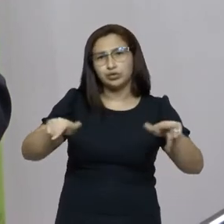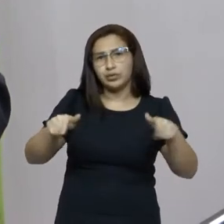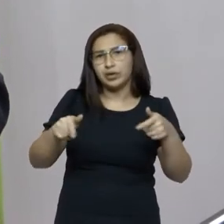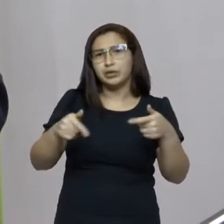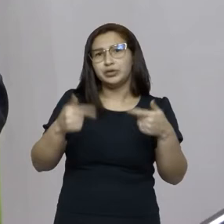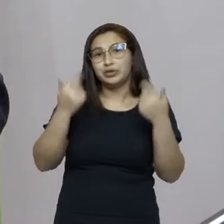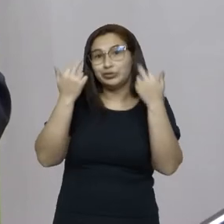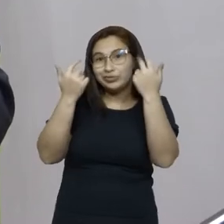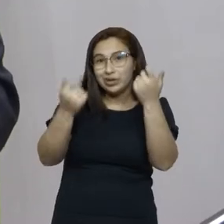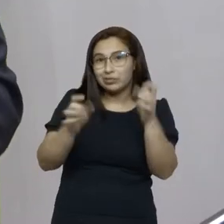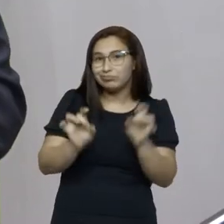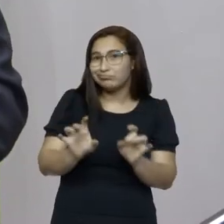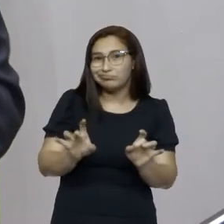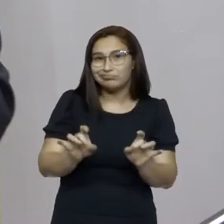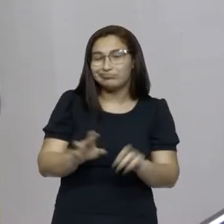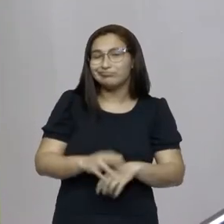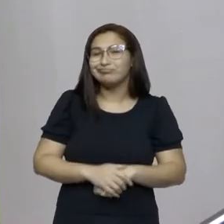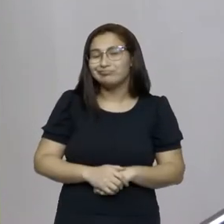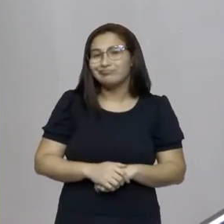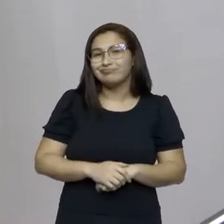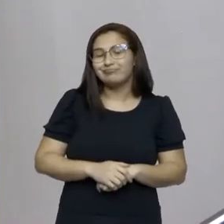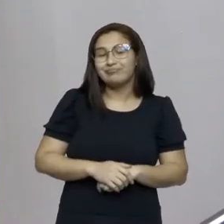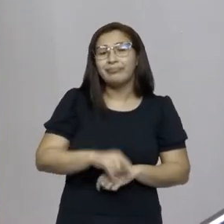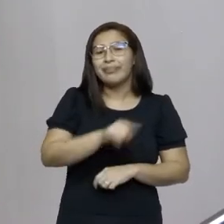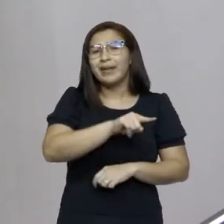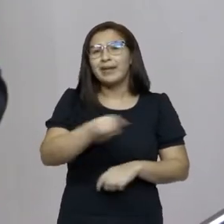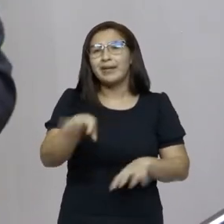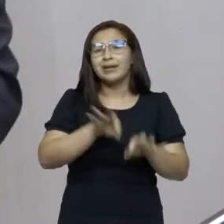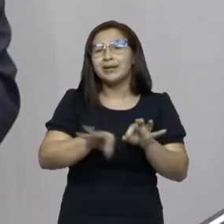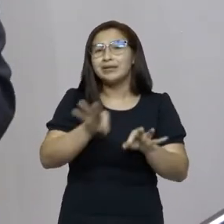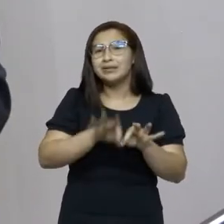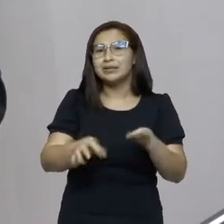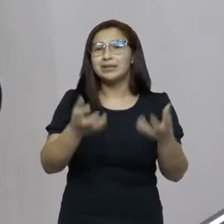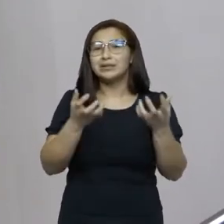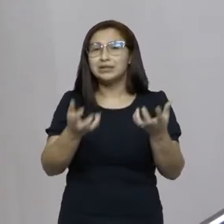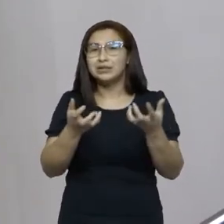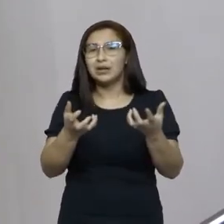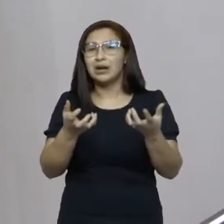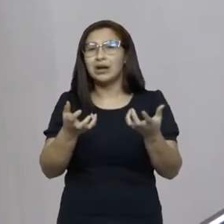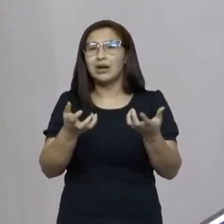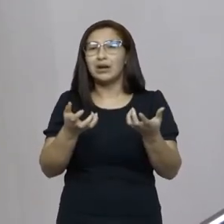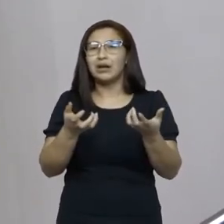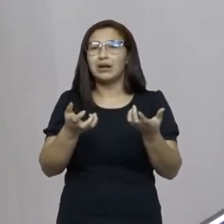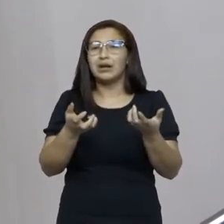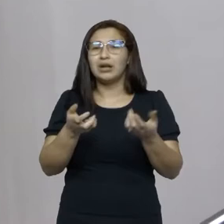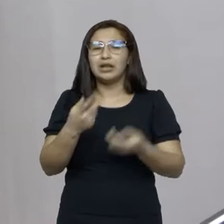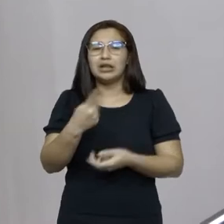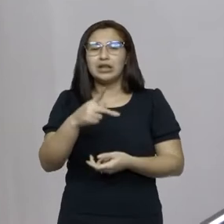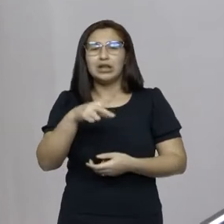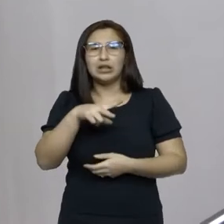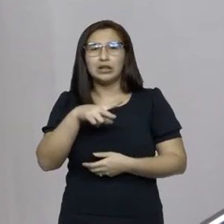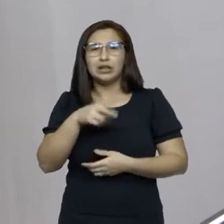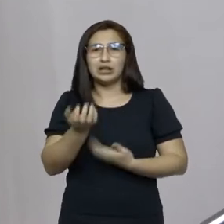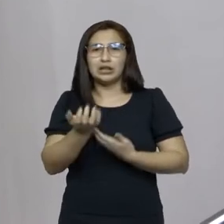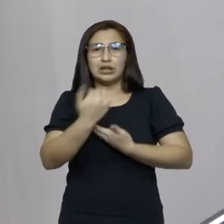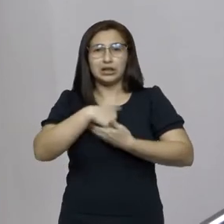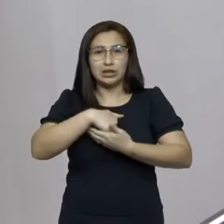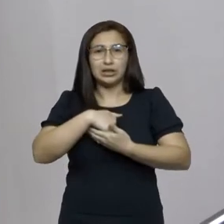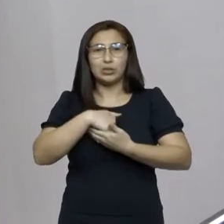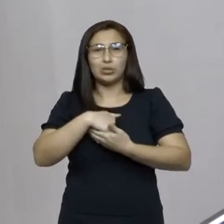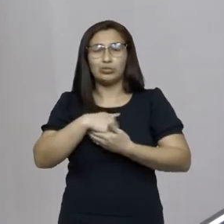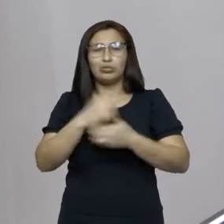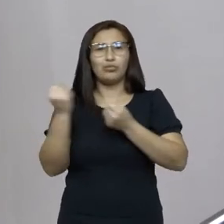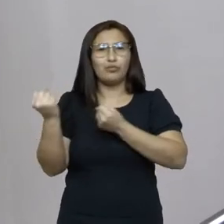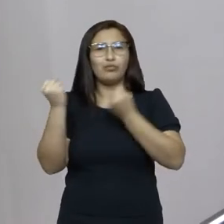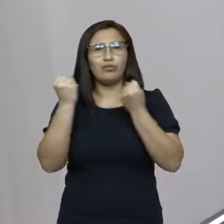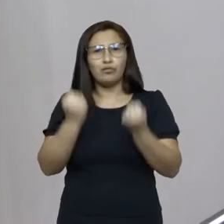E essas entidades todas buscam, na sua concepção, realçar esta relação